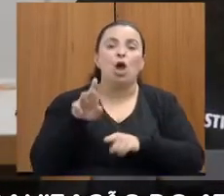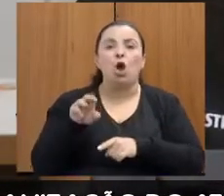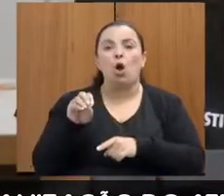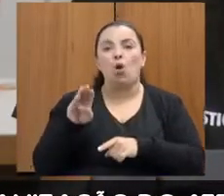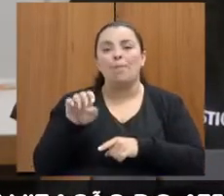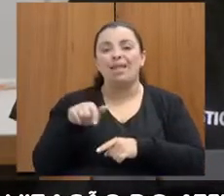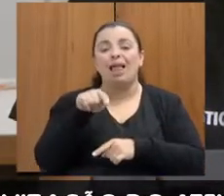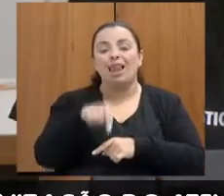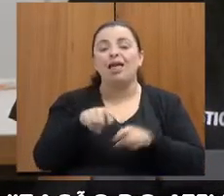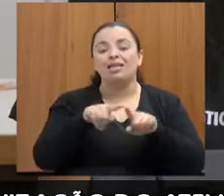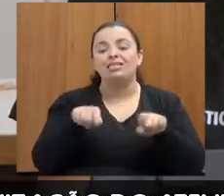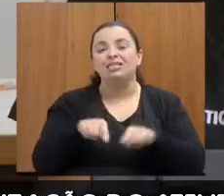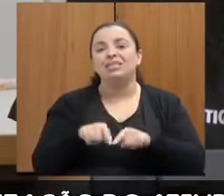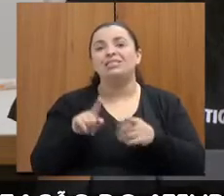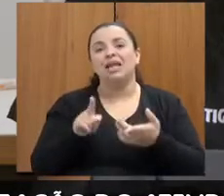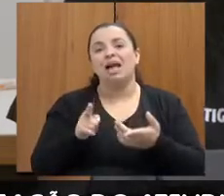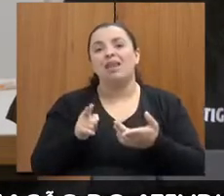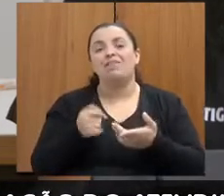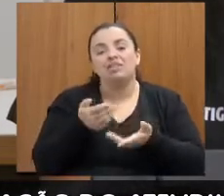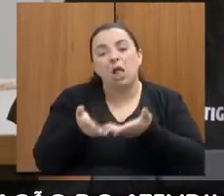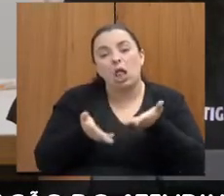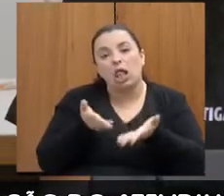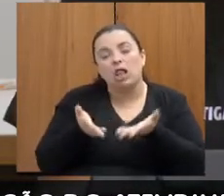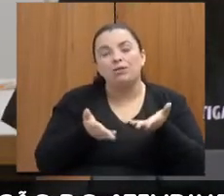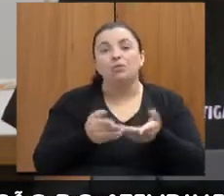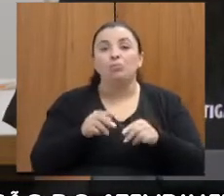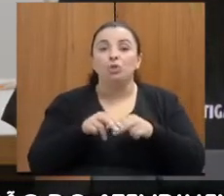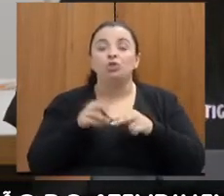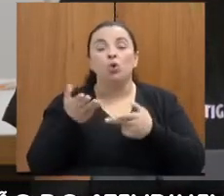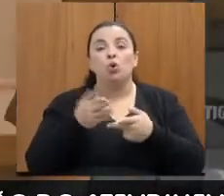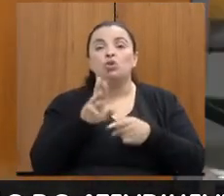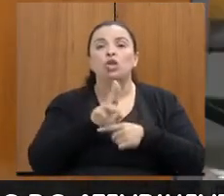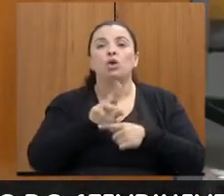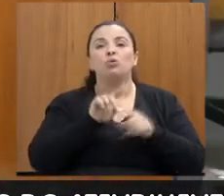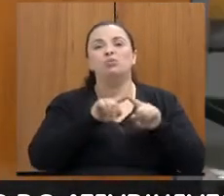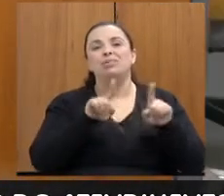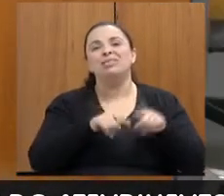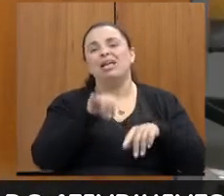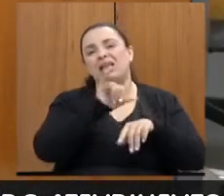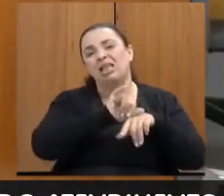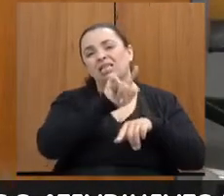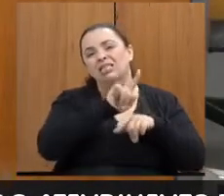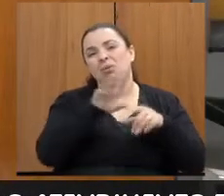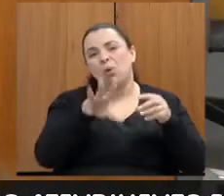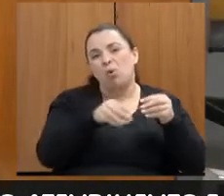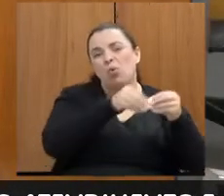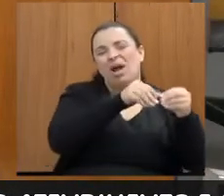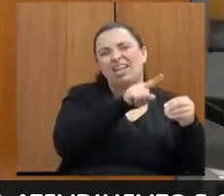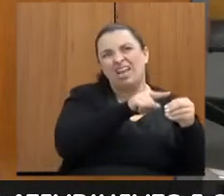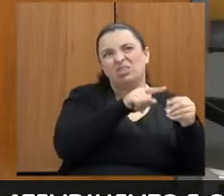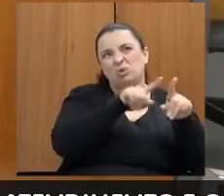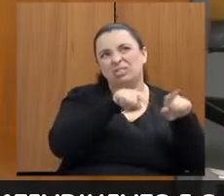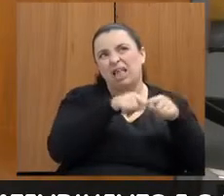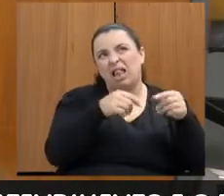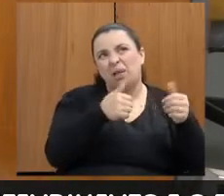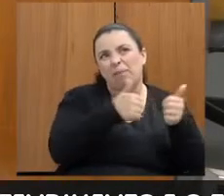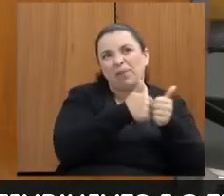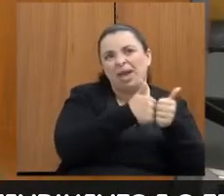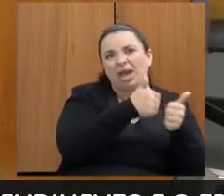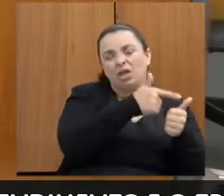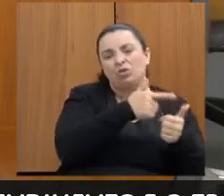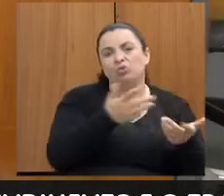lá, porque hoje ela faz um anexo que tem na sala da doutora. Ela faz lá em cima, entendeu? Mas a gente tem sala de acolhimento. Não está